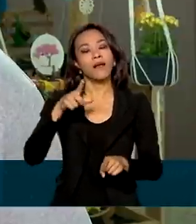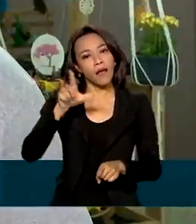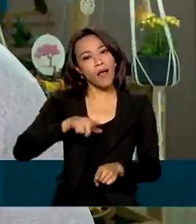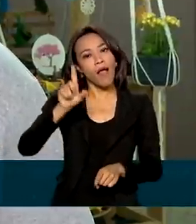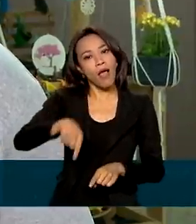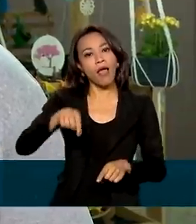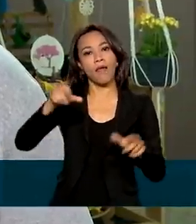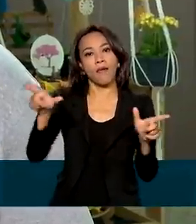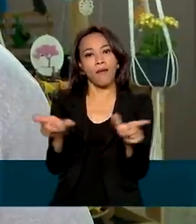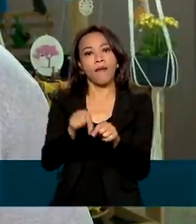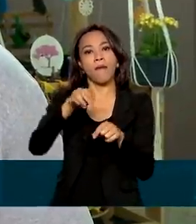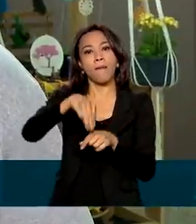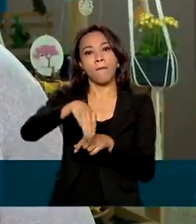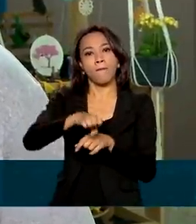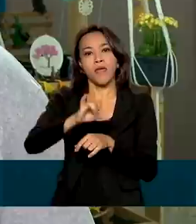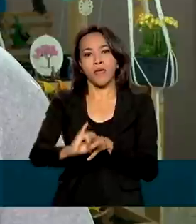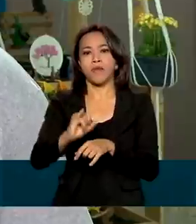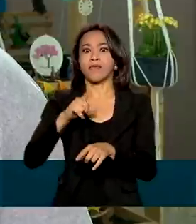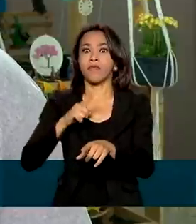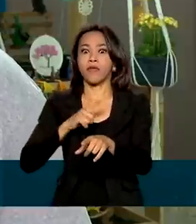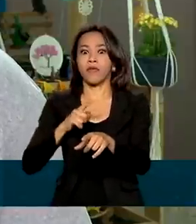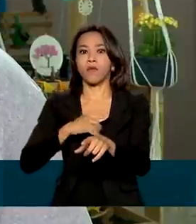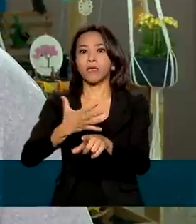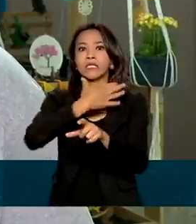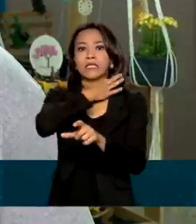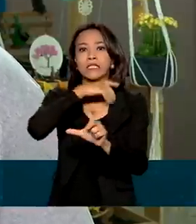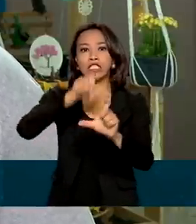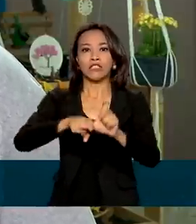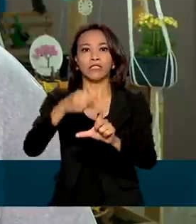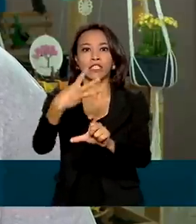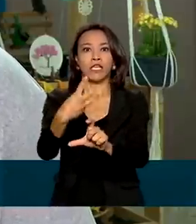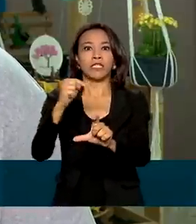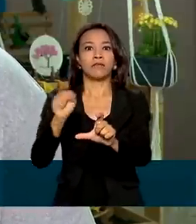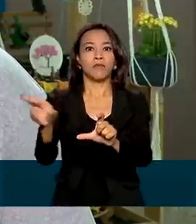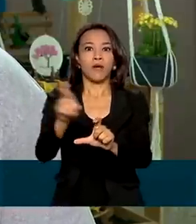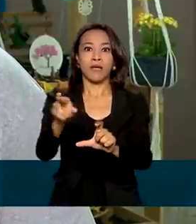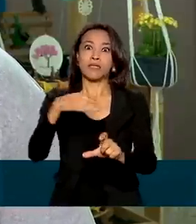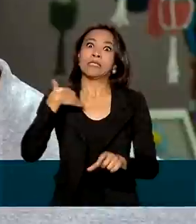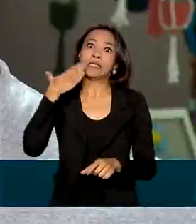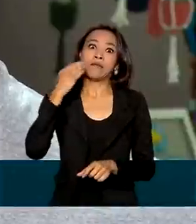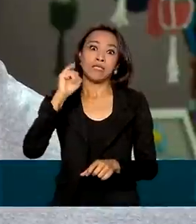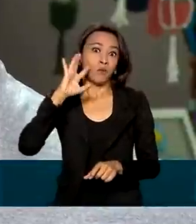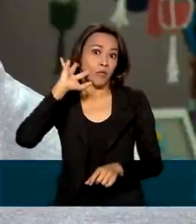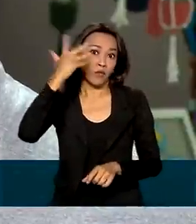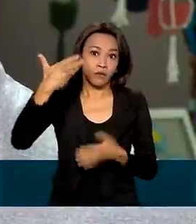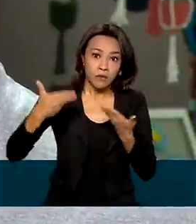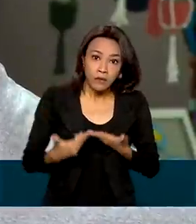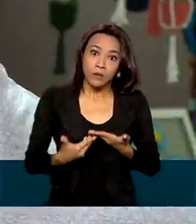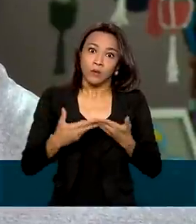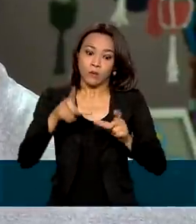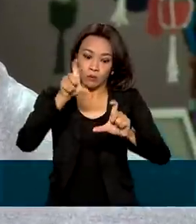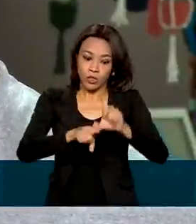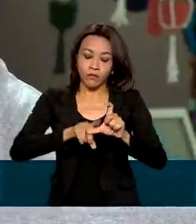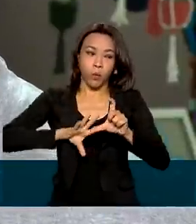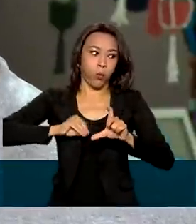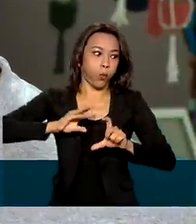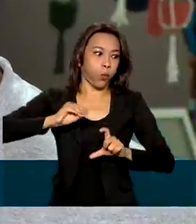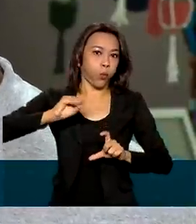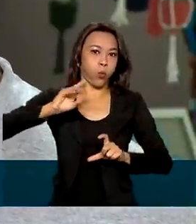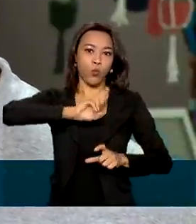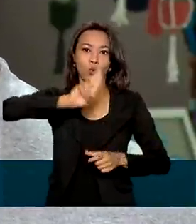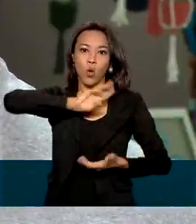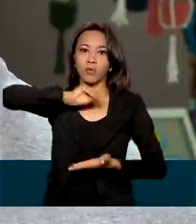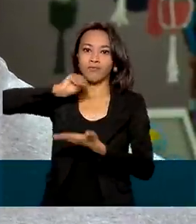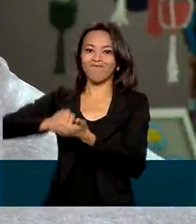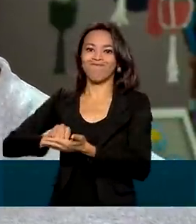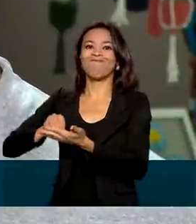e tem uma dívida de 3 mil reais. Ele sabe que se não regularizar a situação, o débito será inscrito na